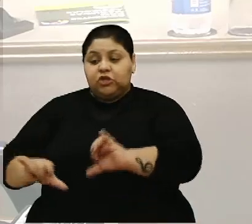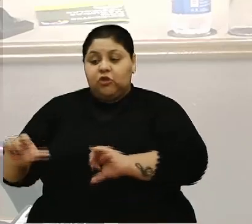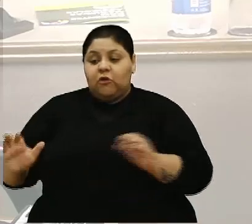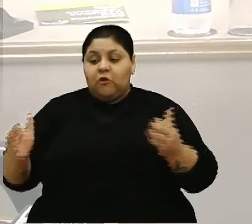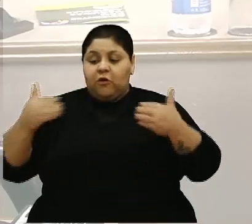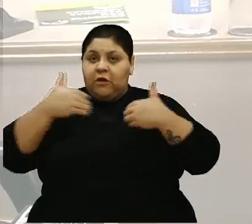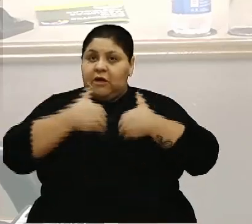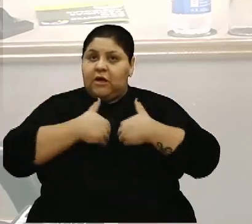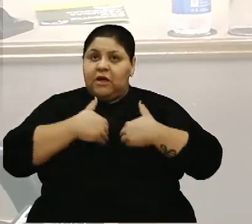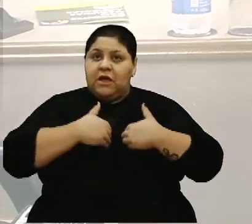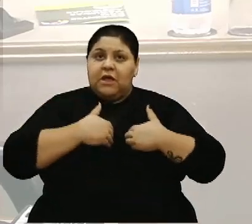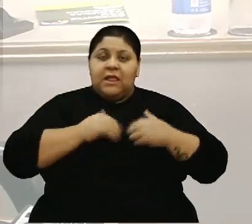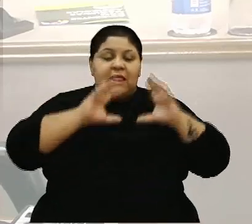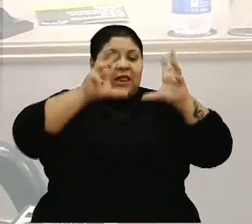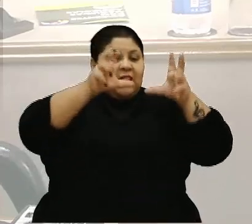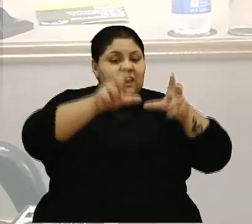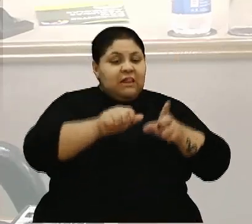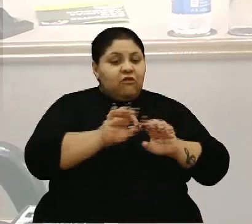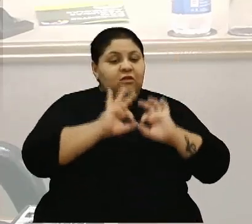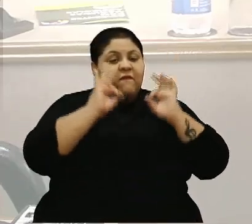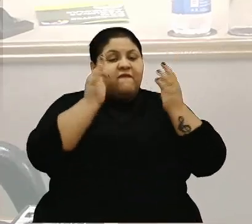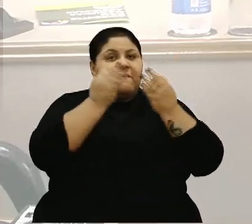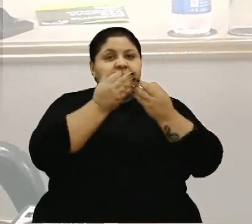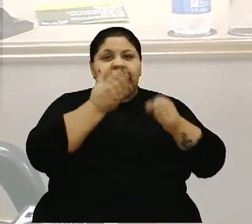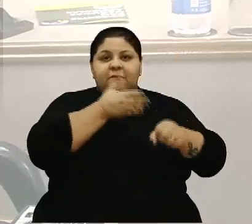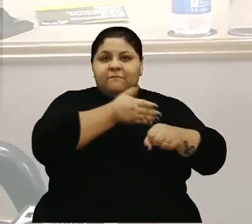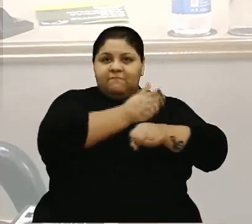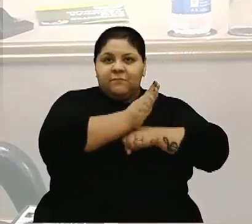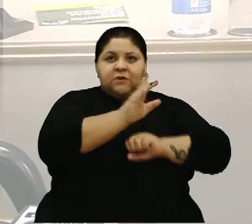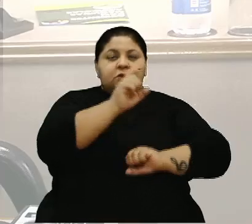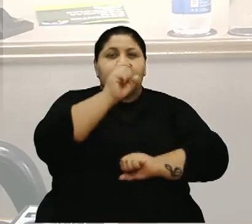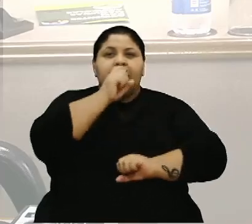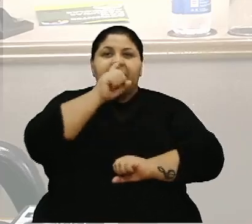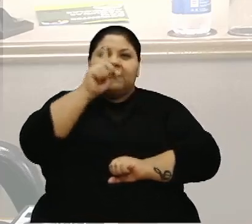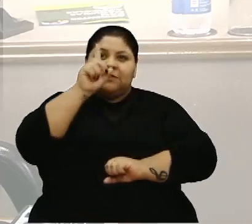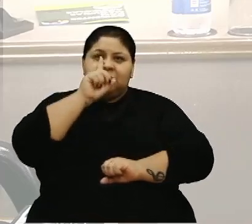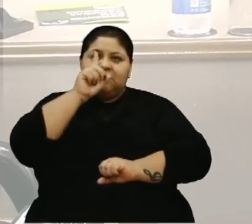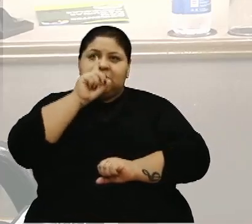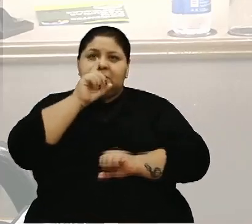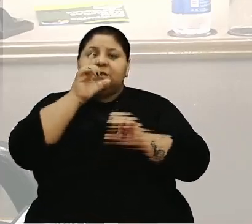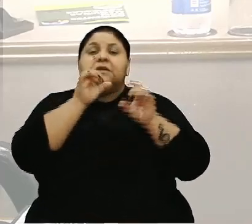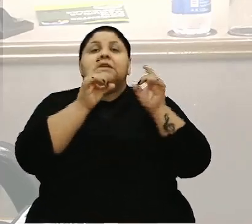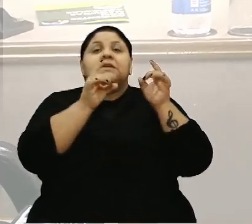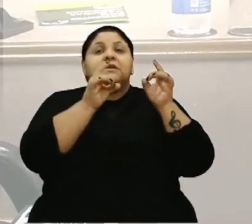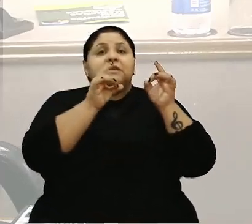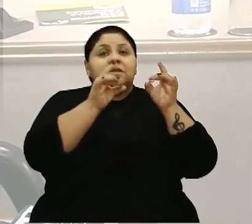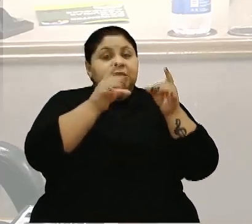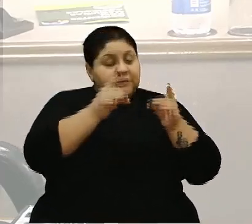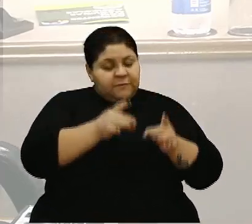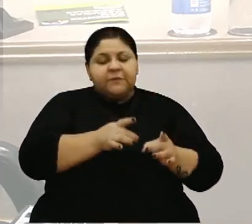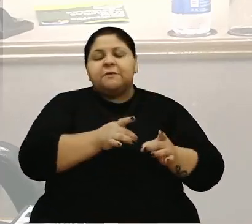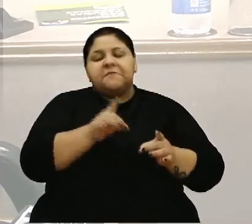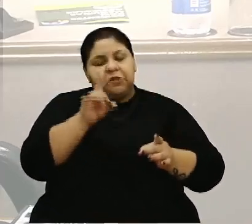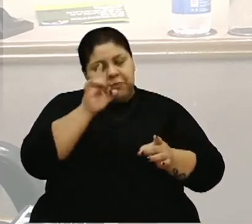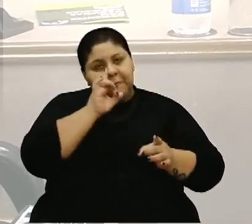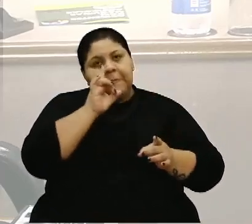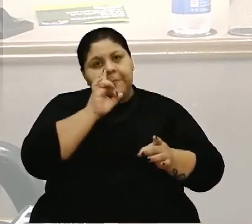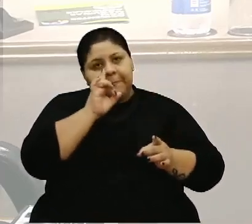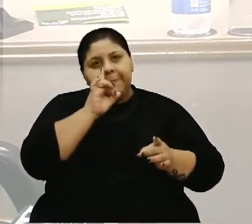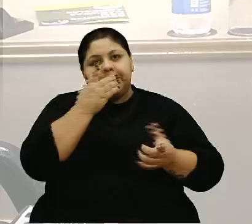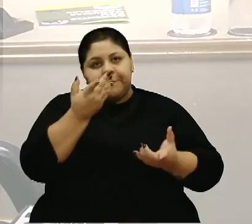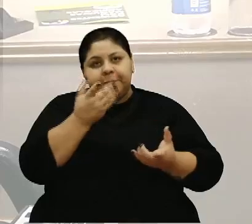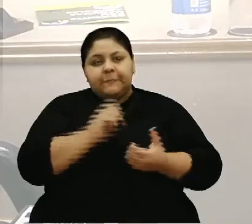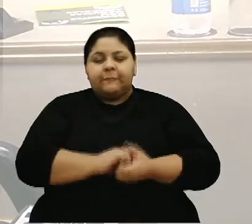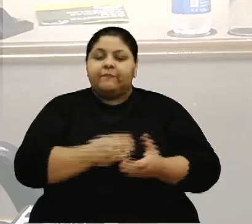é toda a família envolvida. São os pais, especialmente, que sobra, geralmente, para a mulher. A mãe,